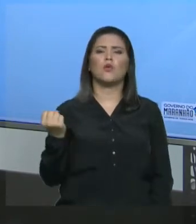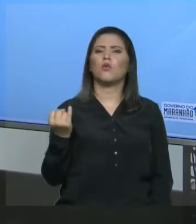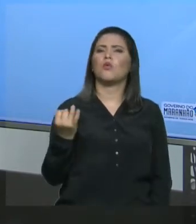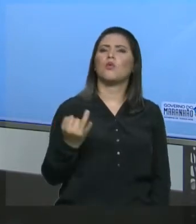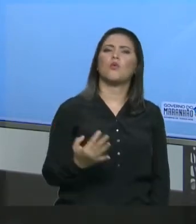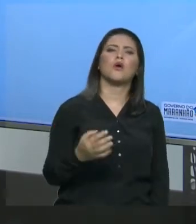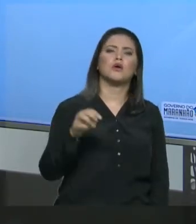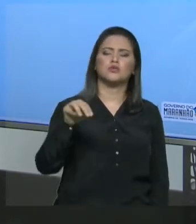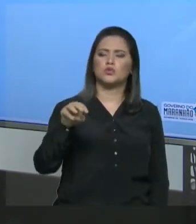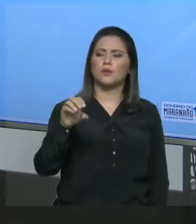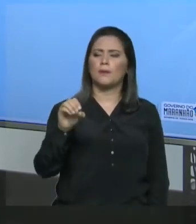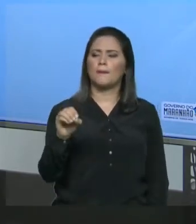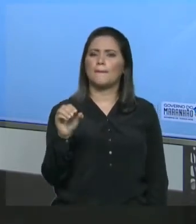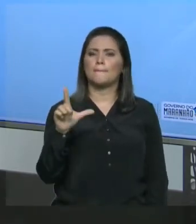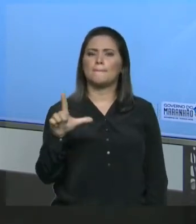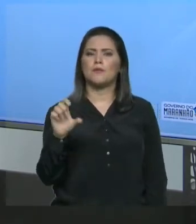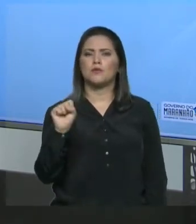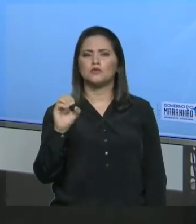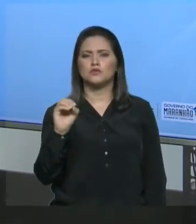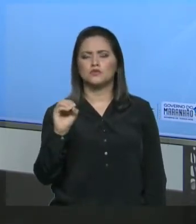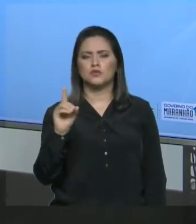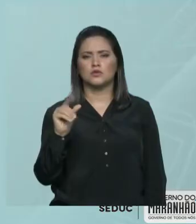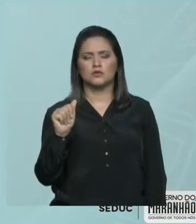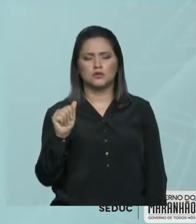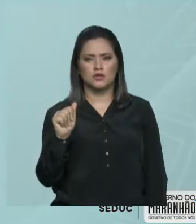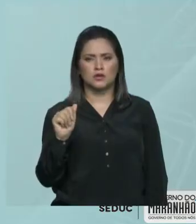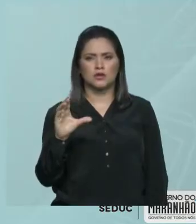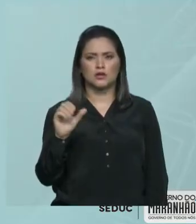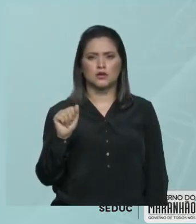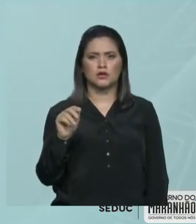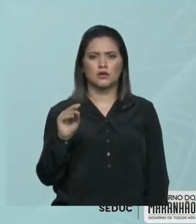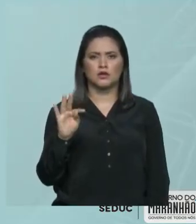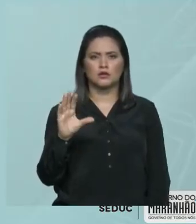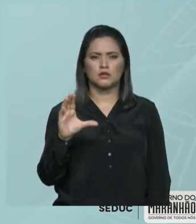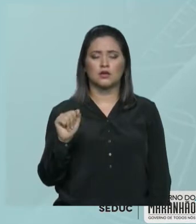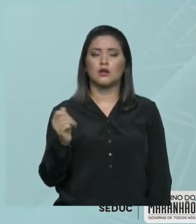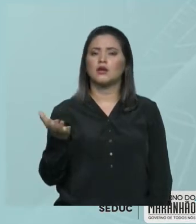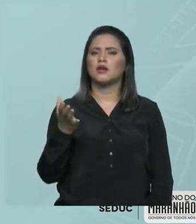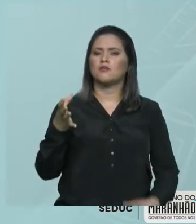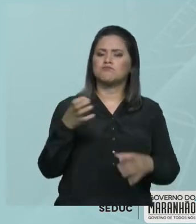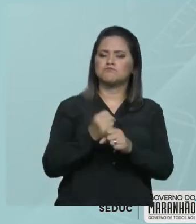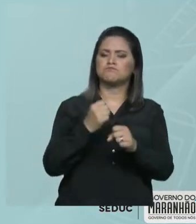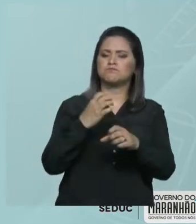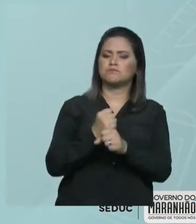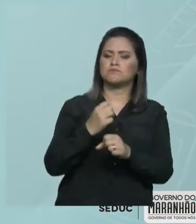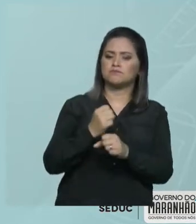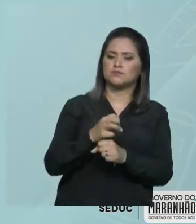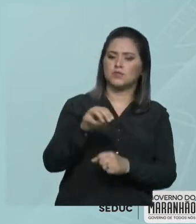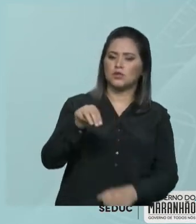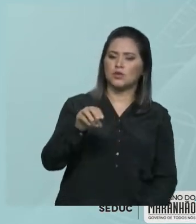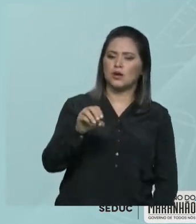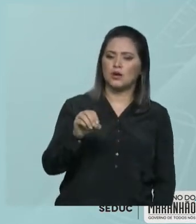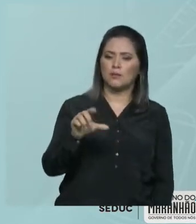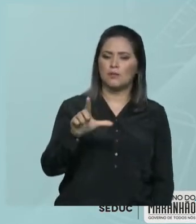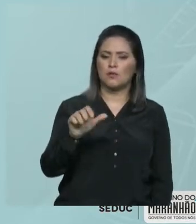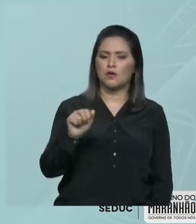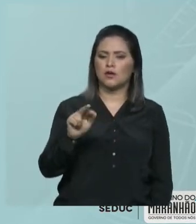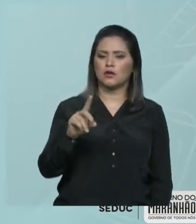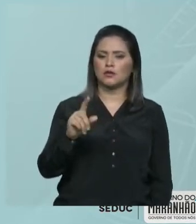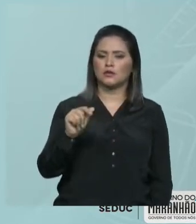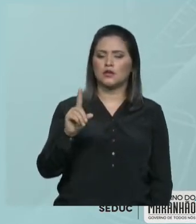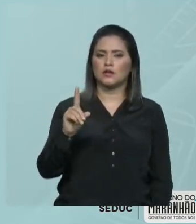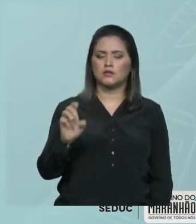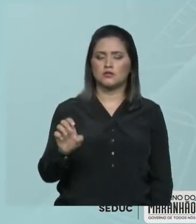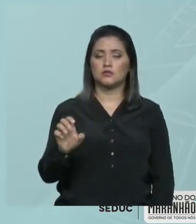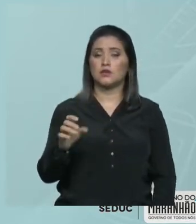de soda cáustica, 12 mol, e ele quer para calcular a molaridade. Essa questão é bem simples. Eu tenho o